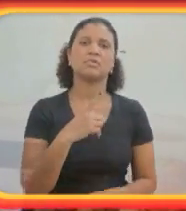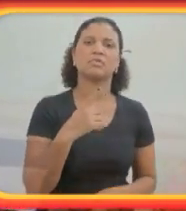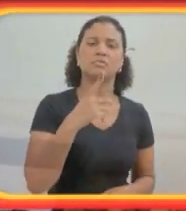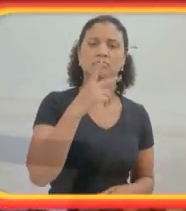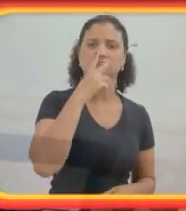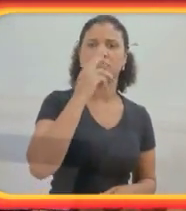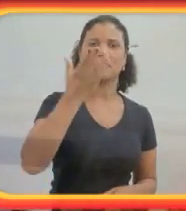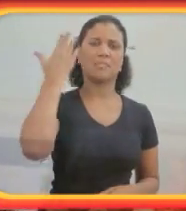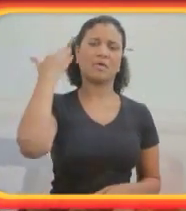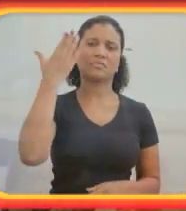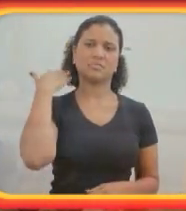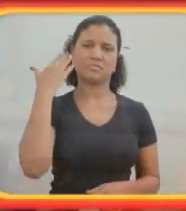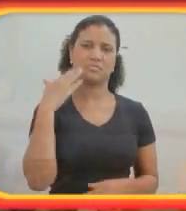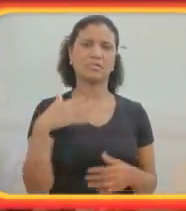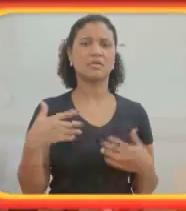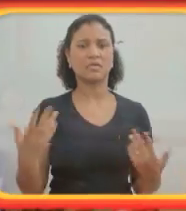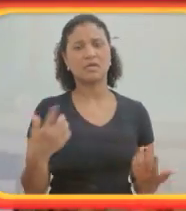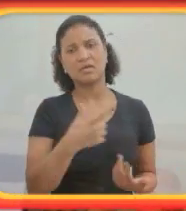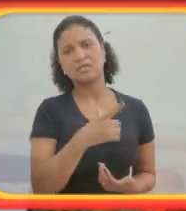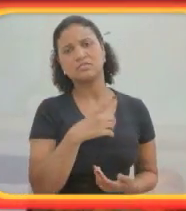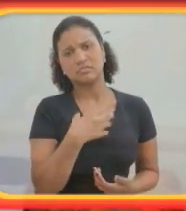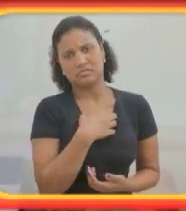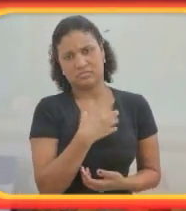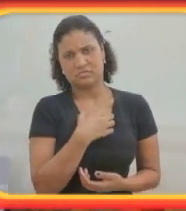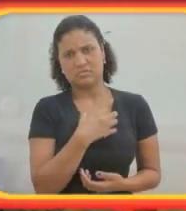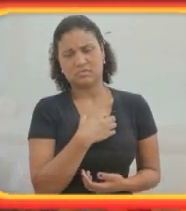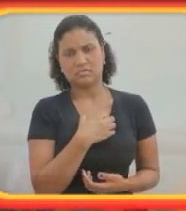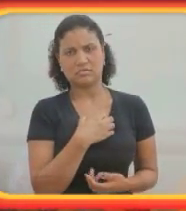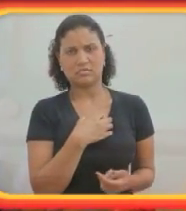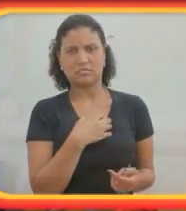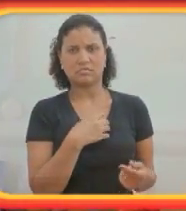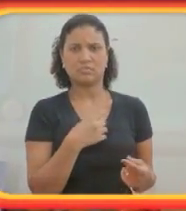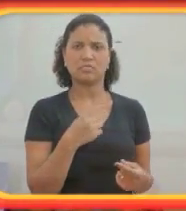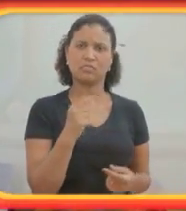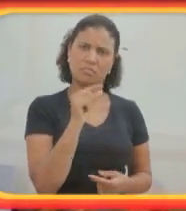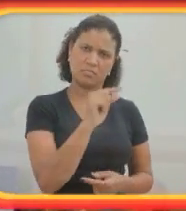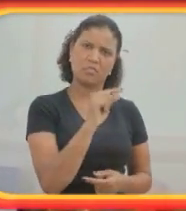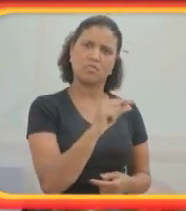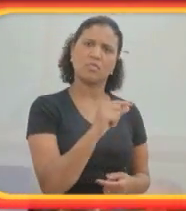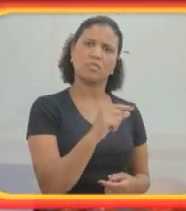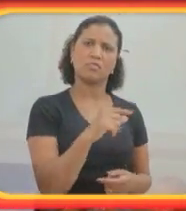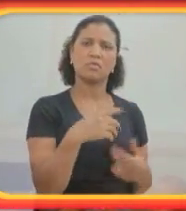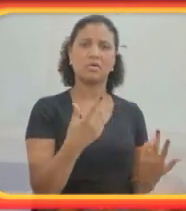E claro, ela sente um pouco que eu não consiga demonstrar emoções da forma que ela esperaria.